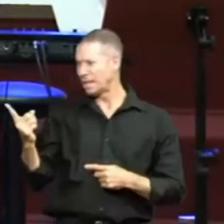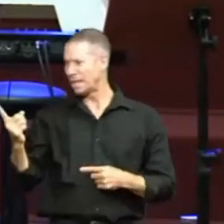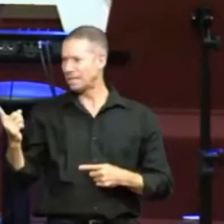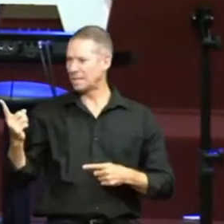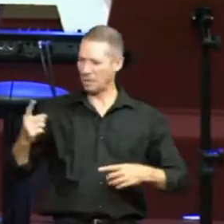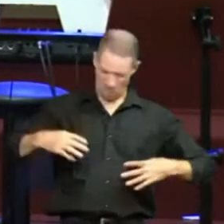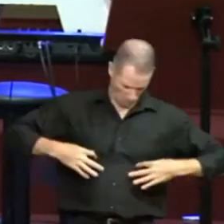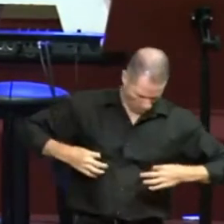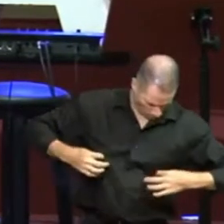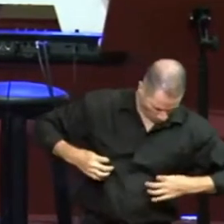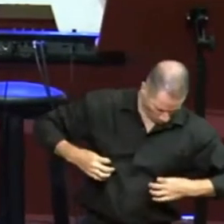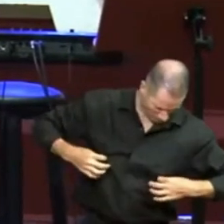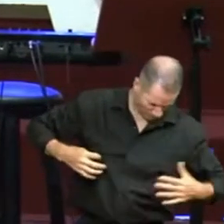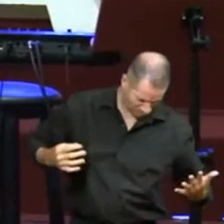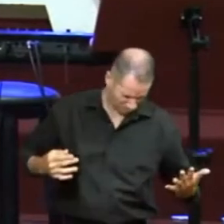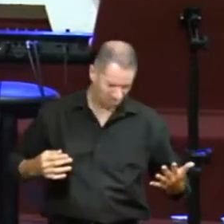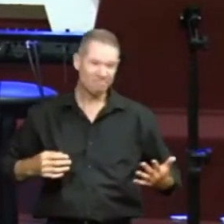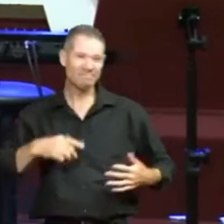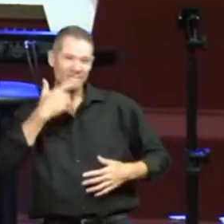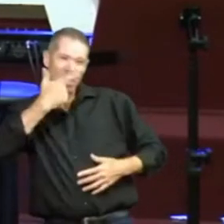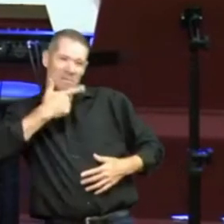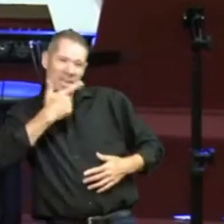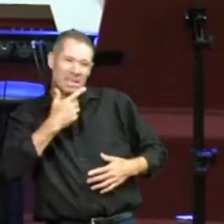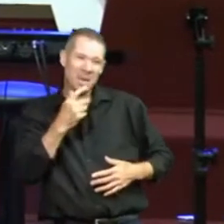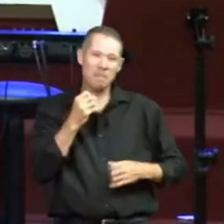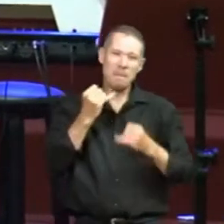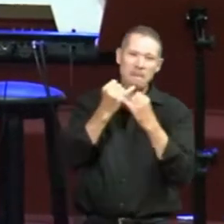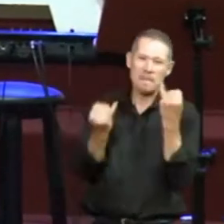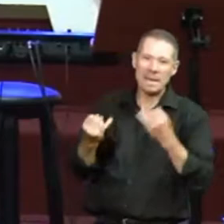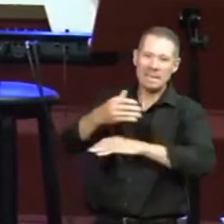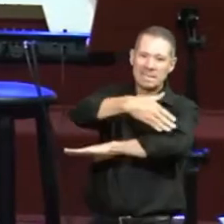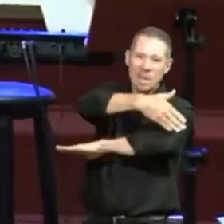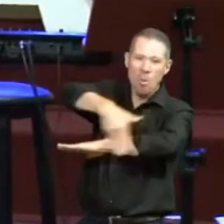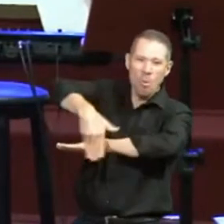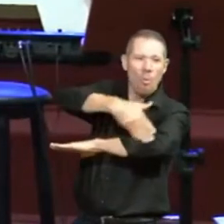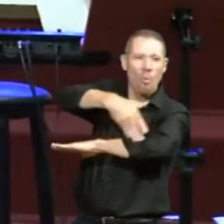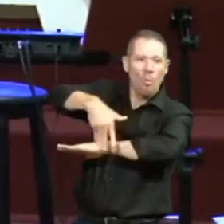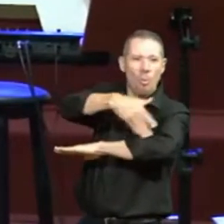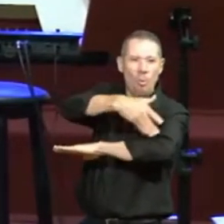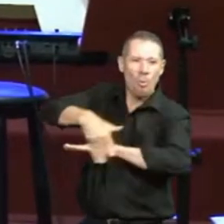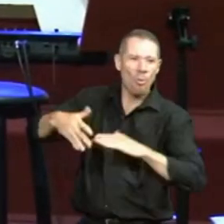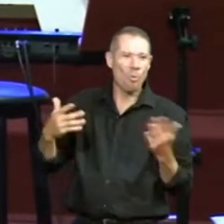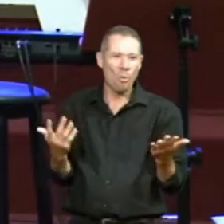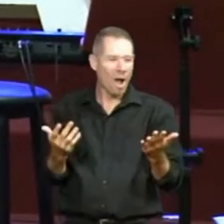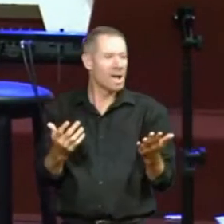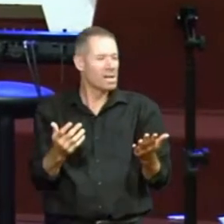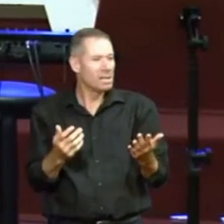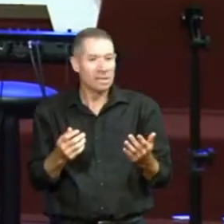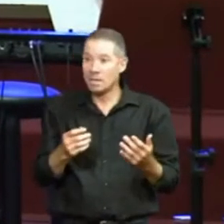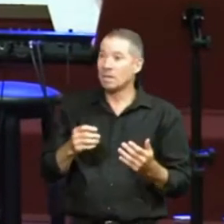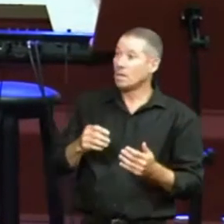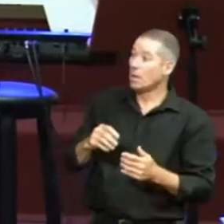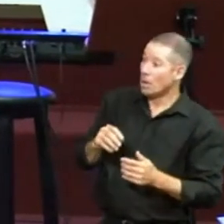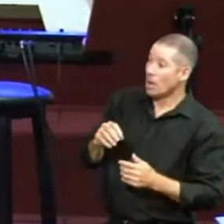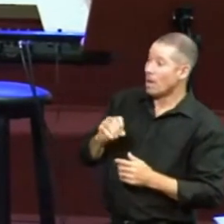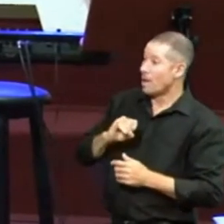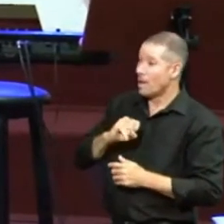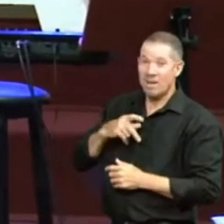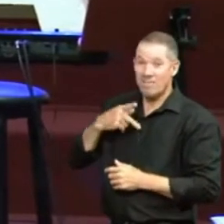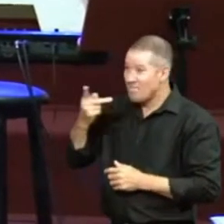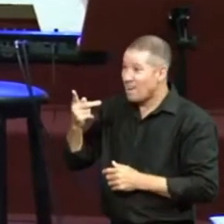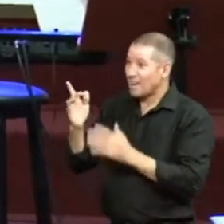vestido, parecia ser um rapaz de rua. E aí eu olhei para ele e falei assim, ó, Jesus, amo você. Daí ele